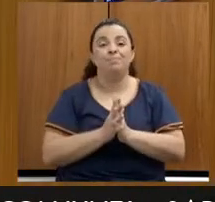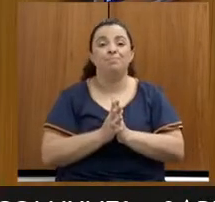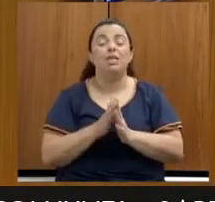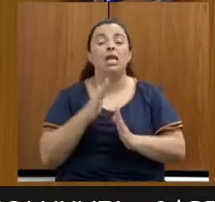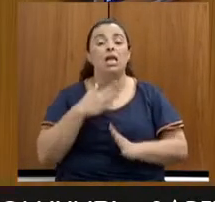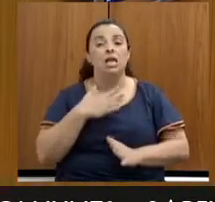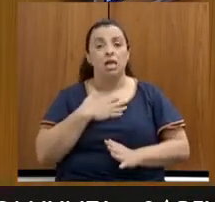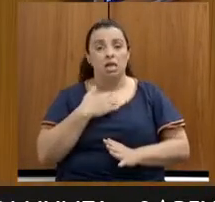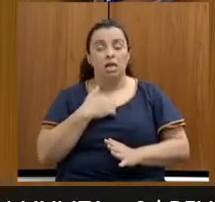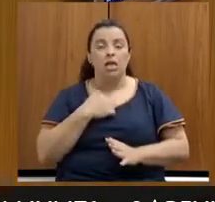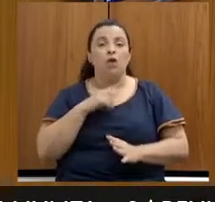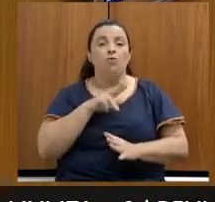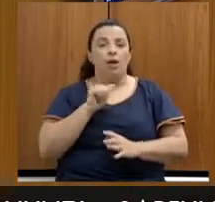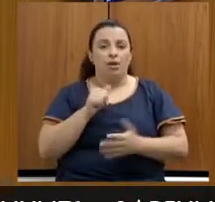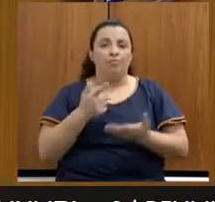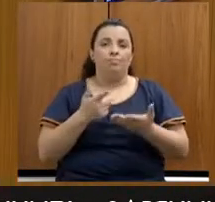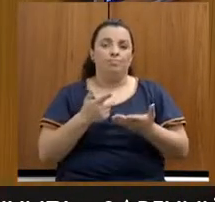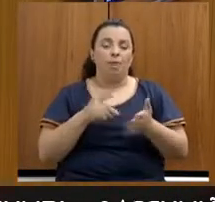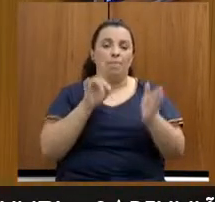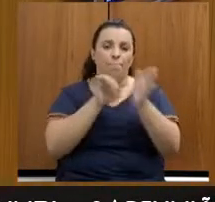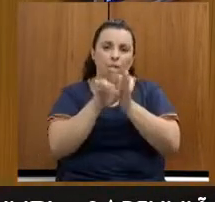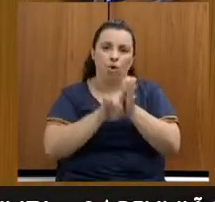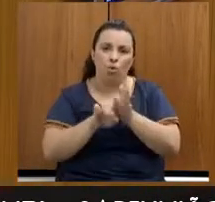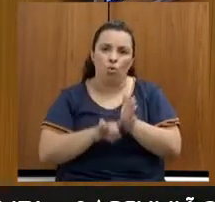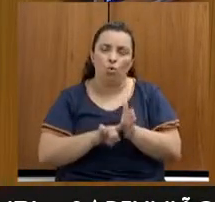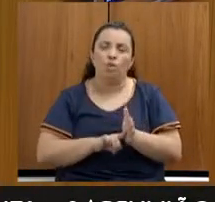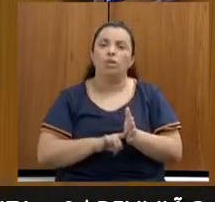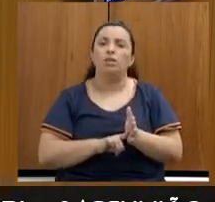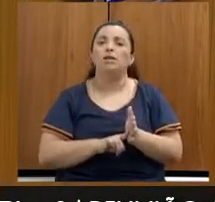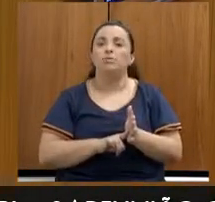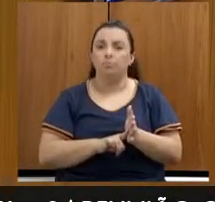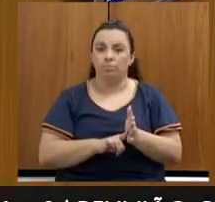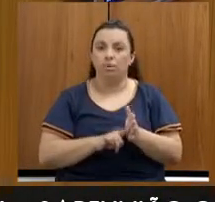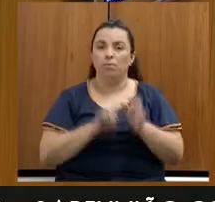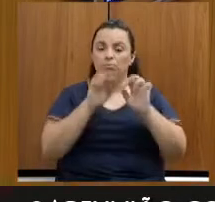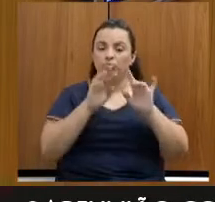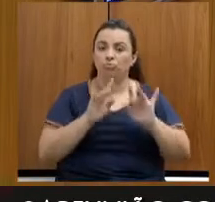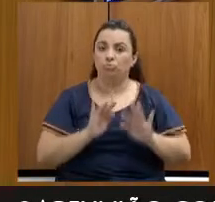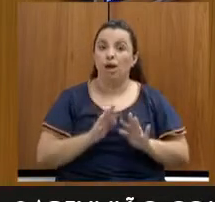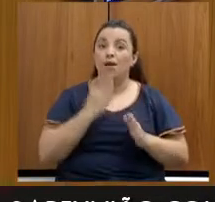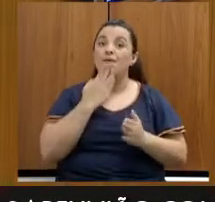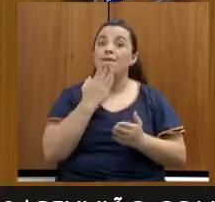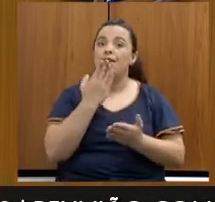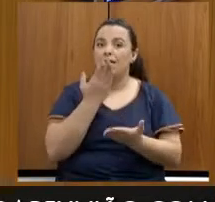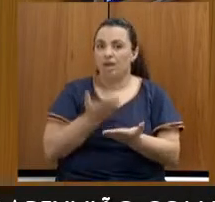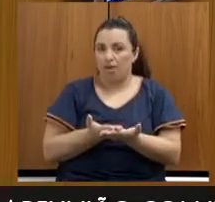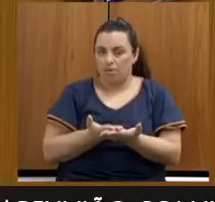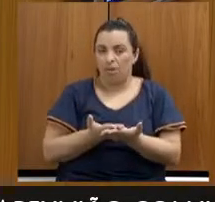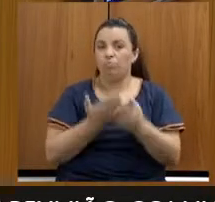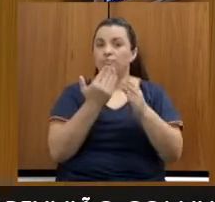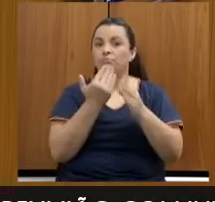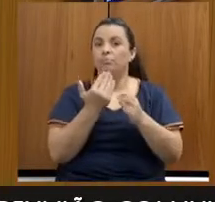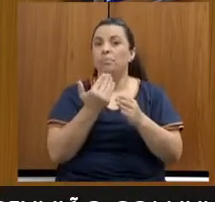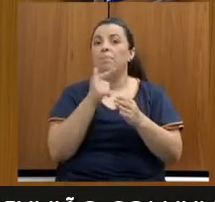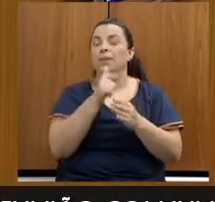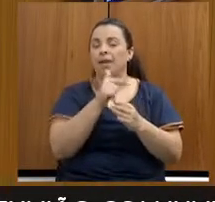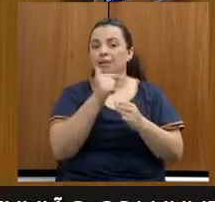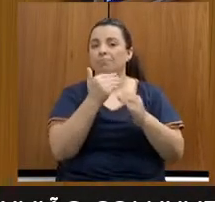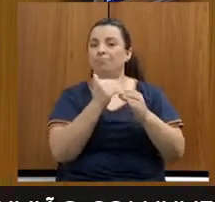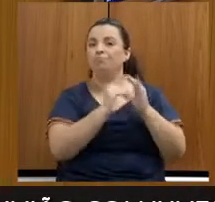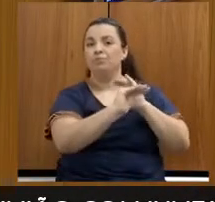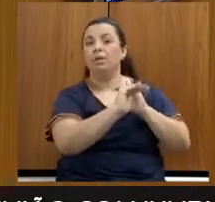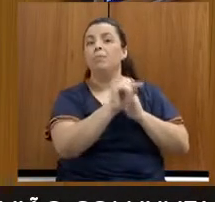secretária, formular as perguntas até mesmo através de requerimento para que a secretaria possa me